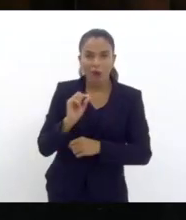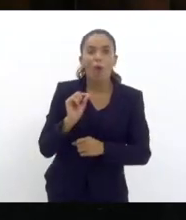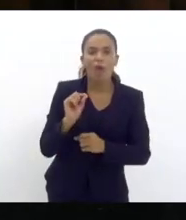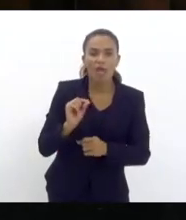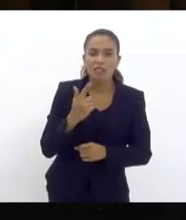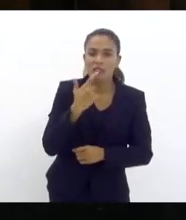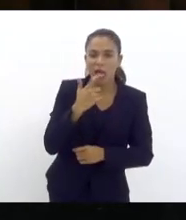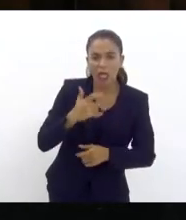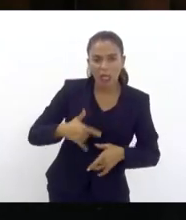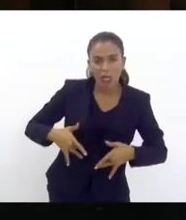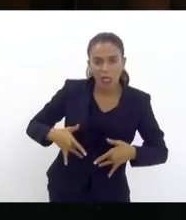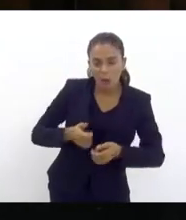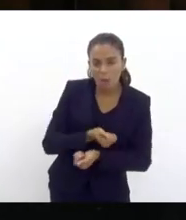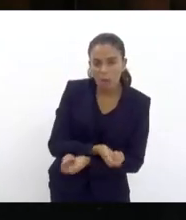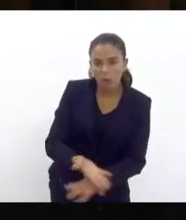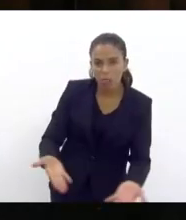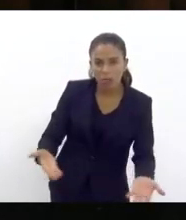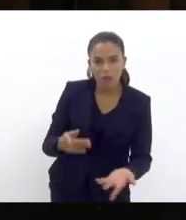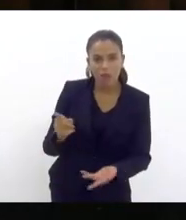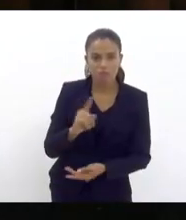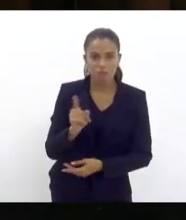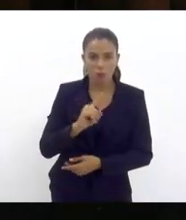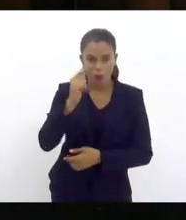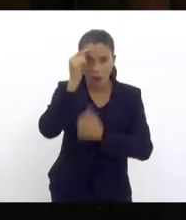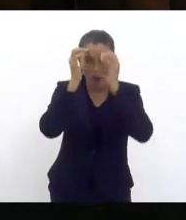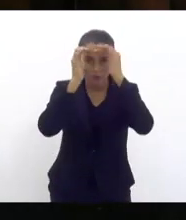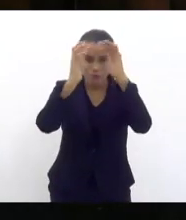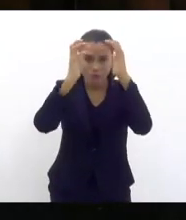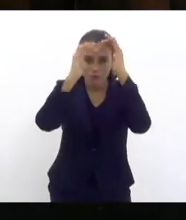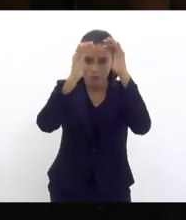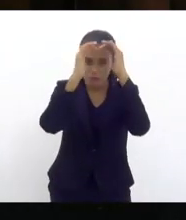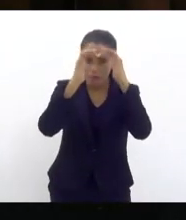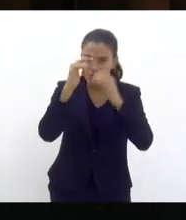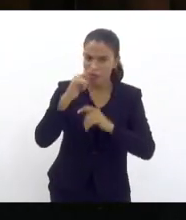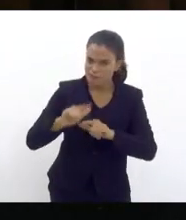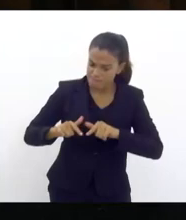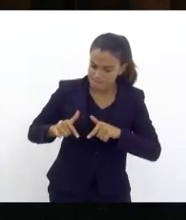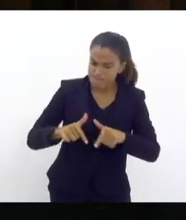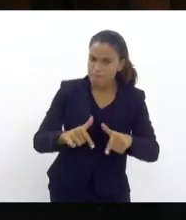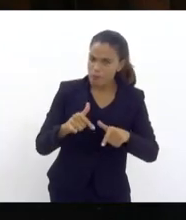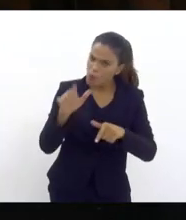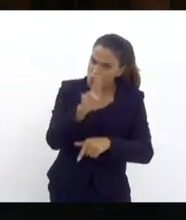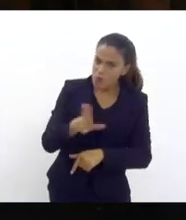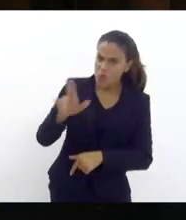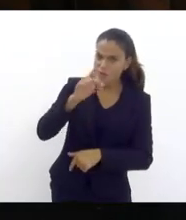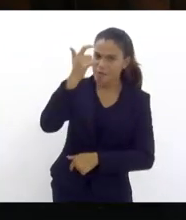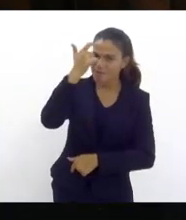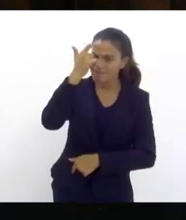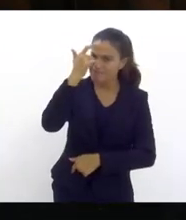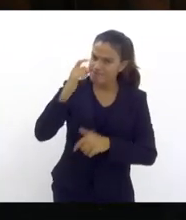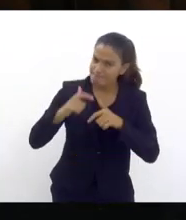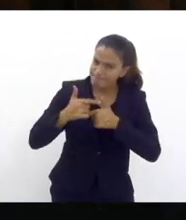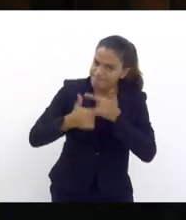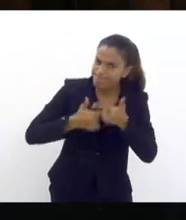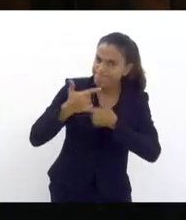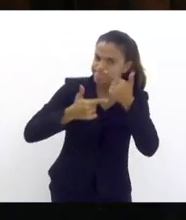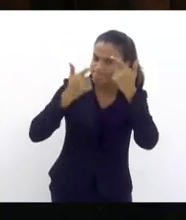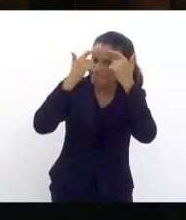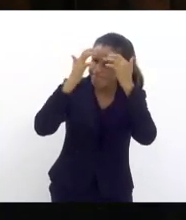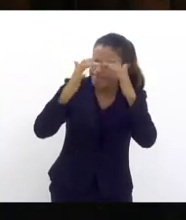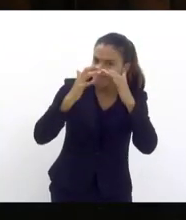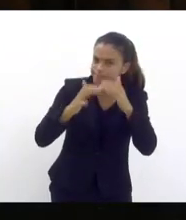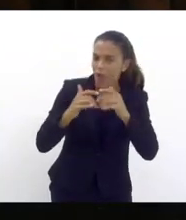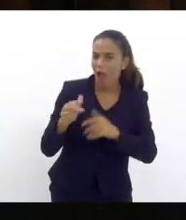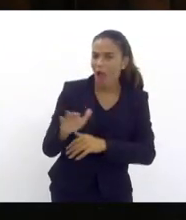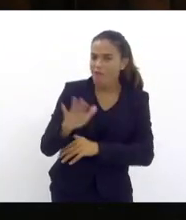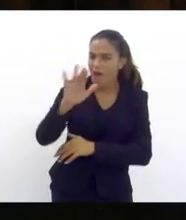faz com o cérebro, governador Cláudio Castro. Com o cérebro. Utilize. Porque é escandaloso o que as